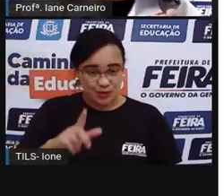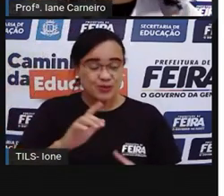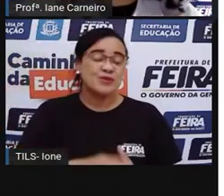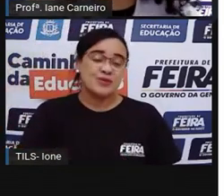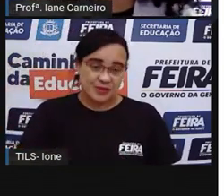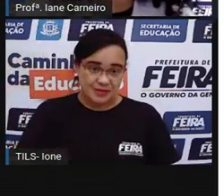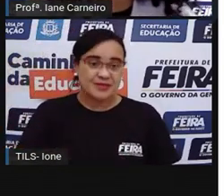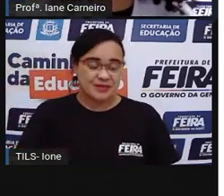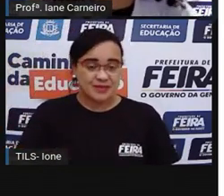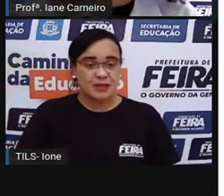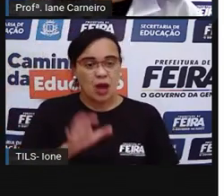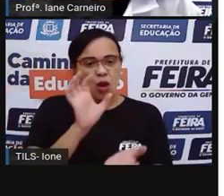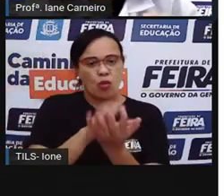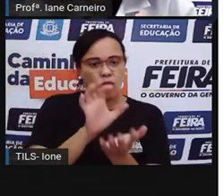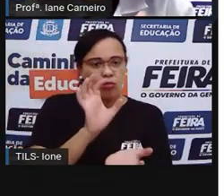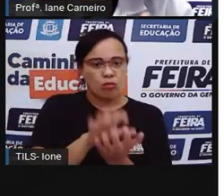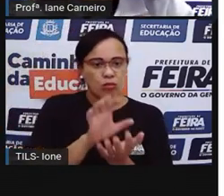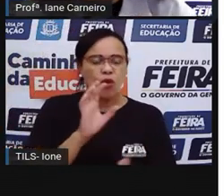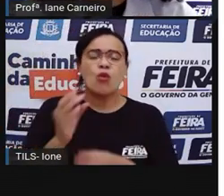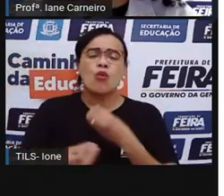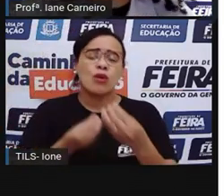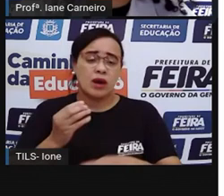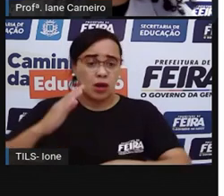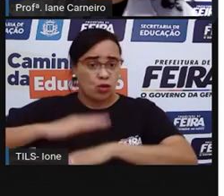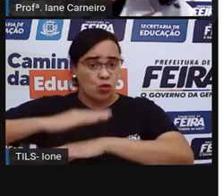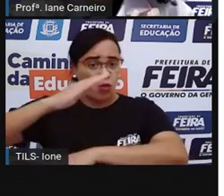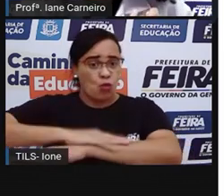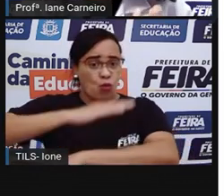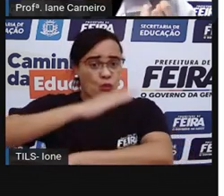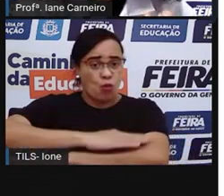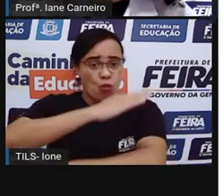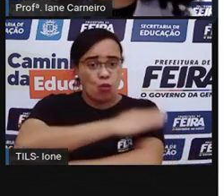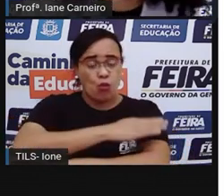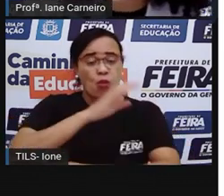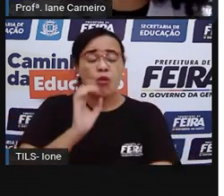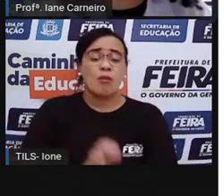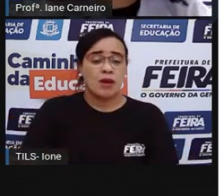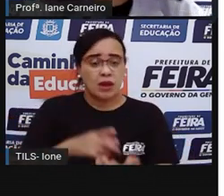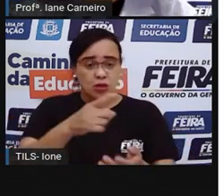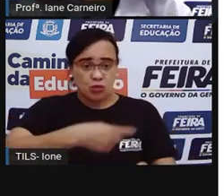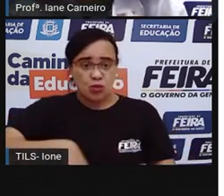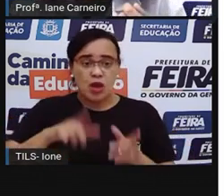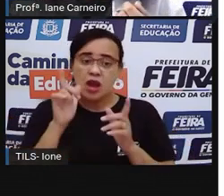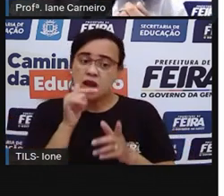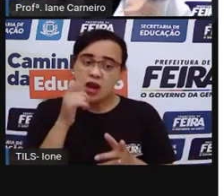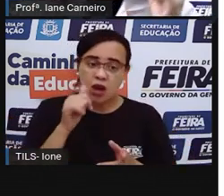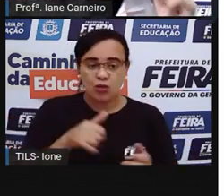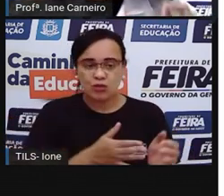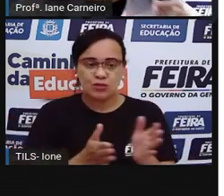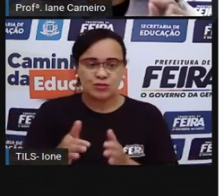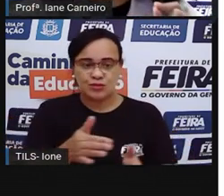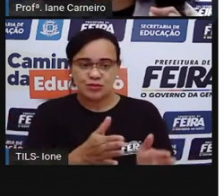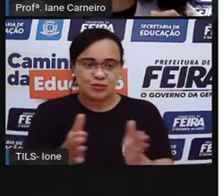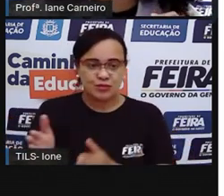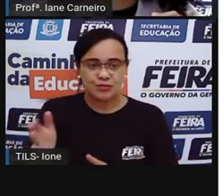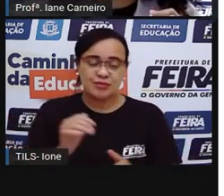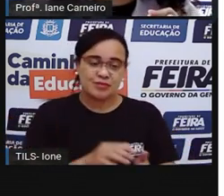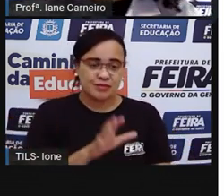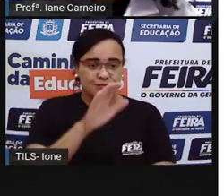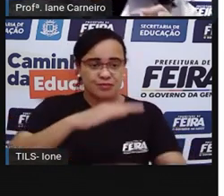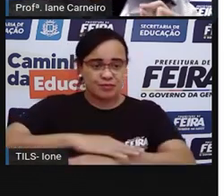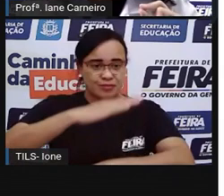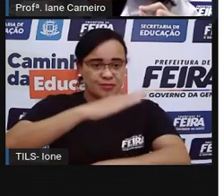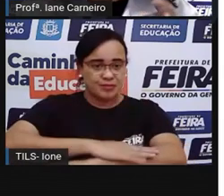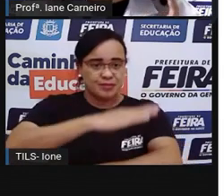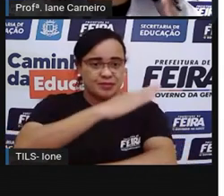a do sapo cururu, né? Sapo cururu, na beira do rio, quando o sapo